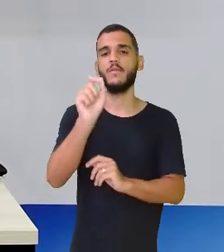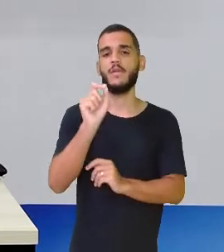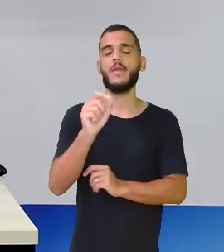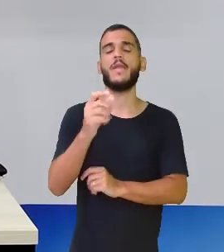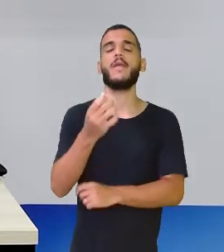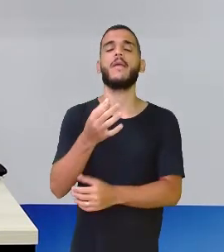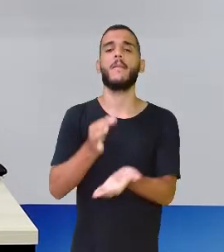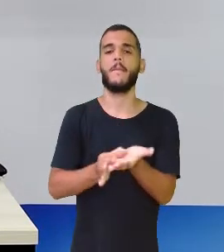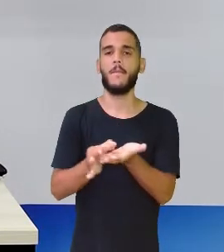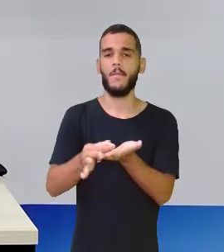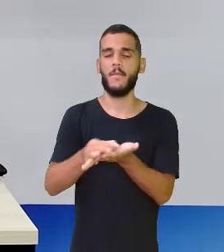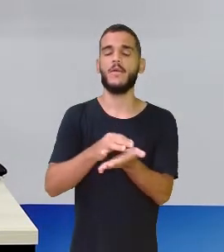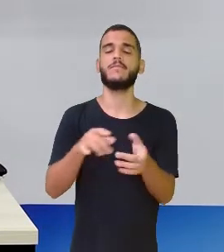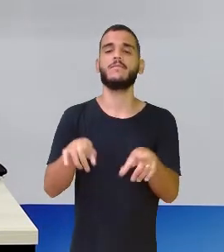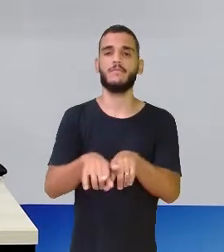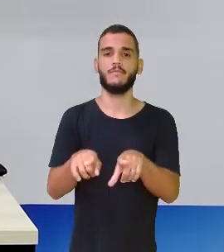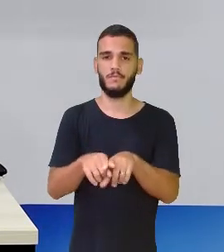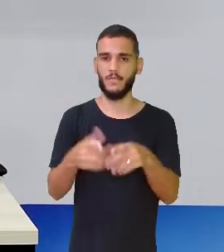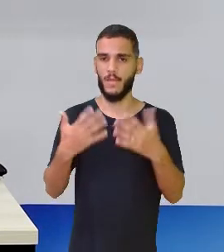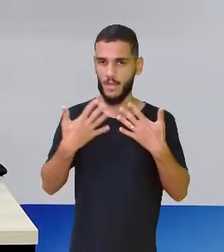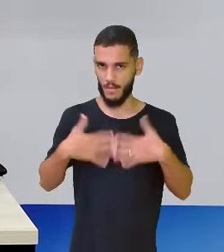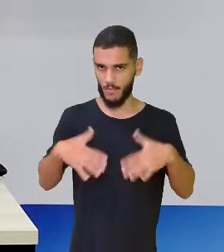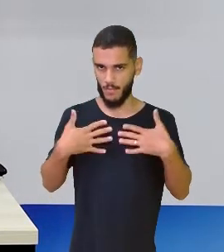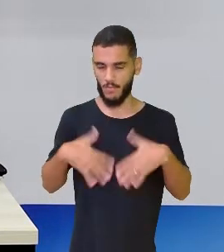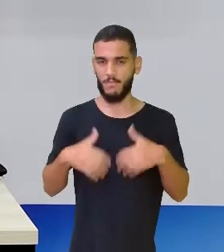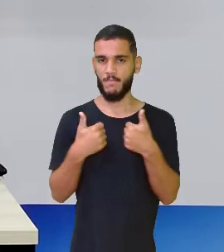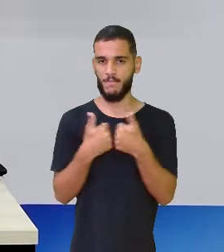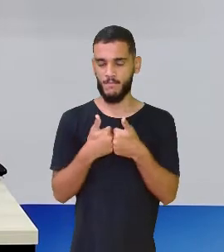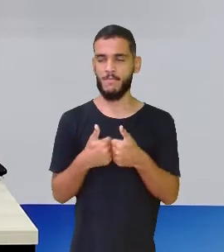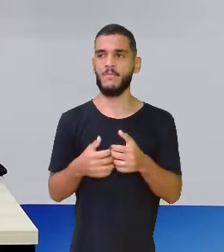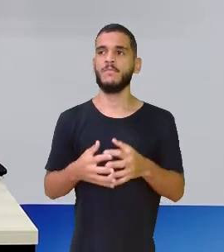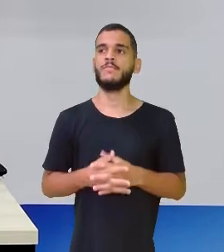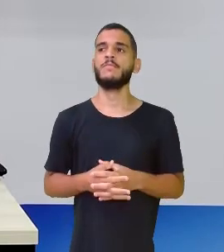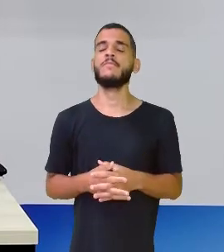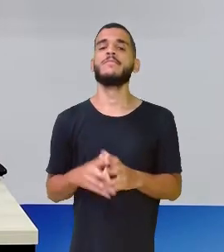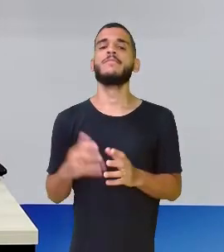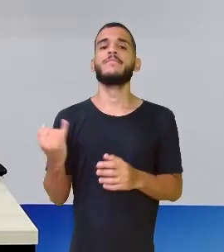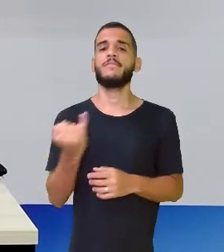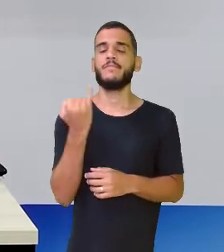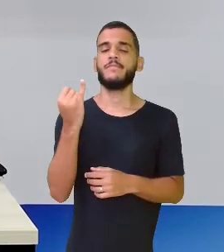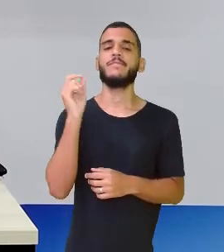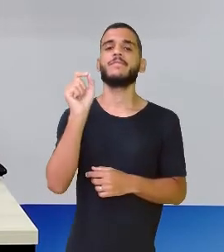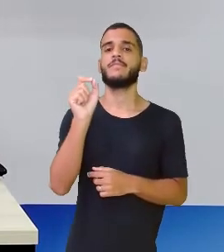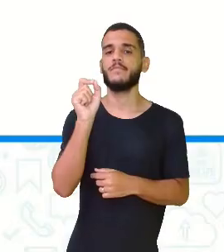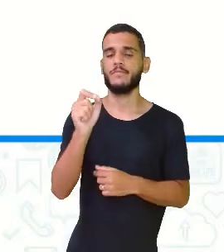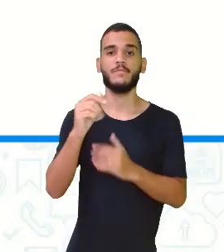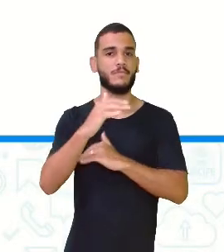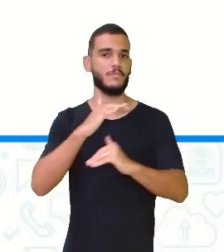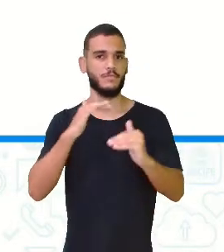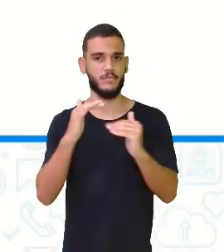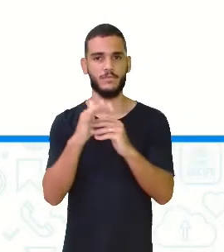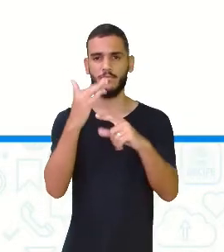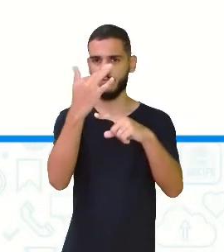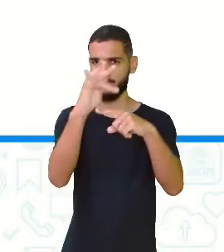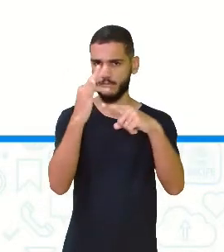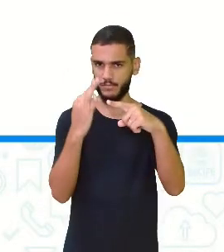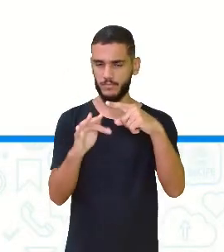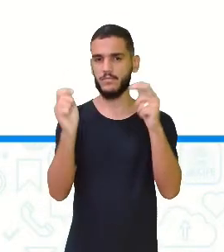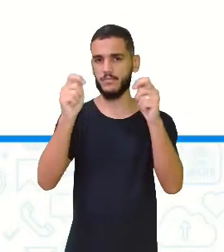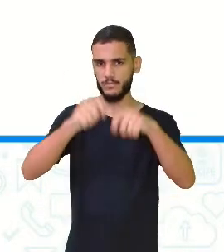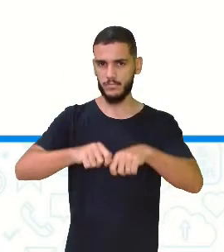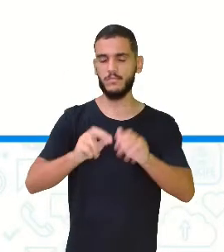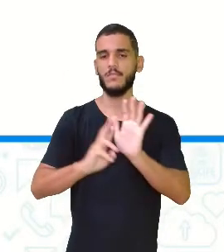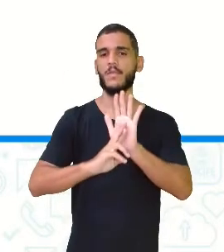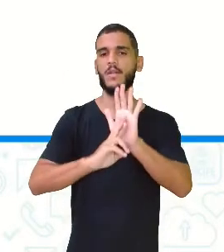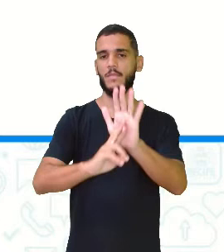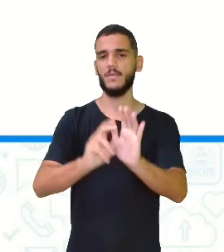moedinhas também. Tranquilo? Vamos lá. É importante lembrar que toda fração pode ser representada